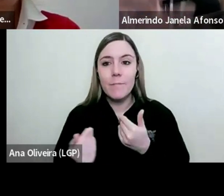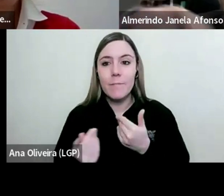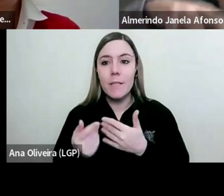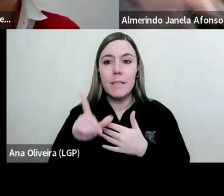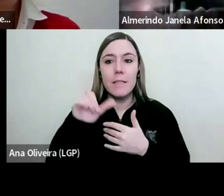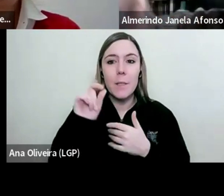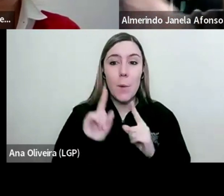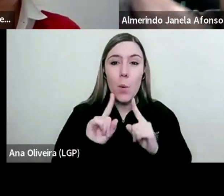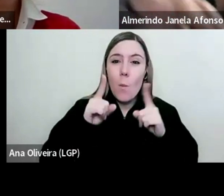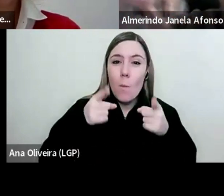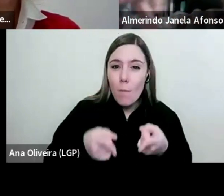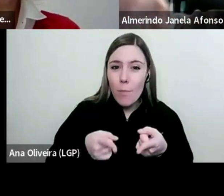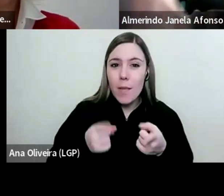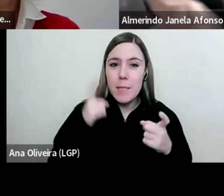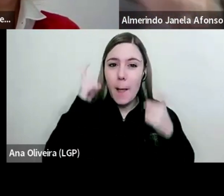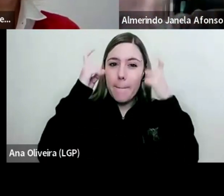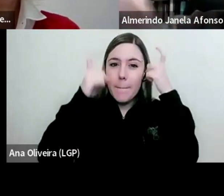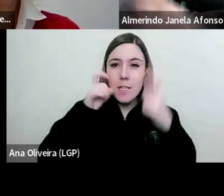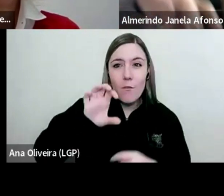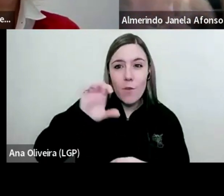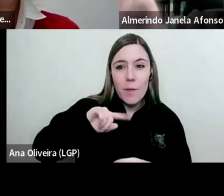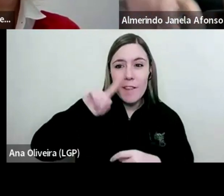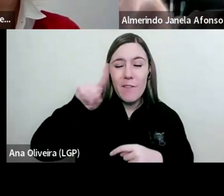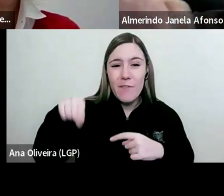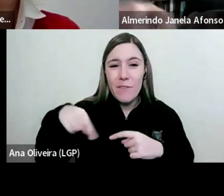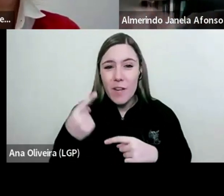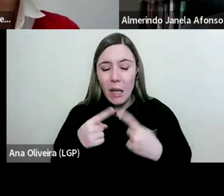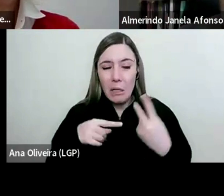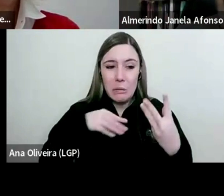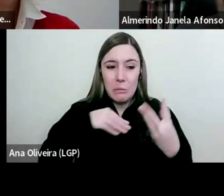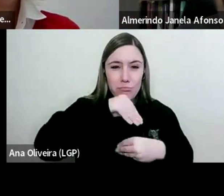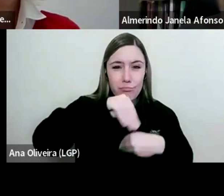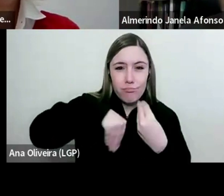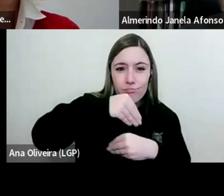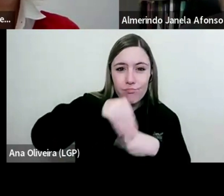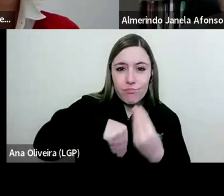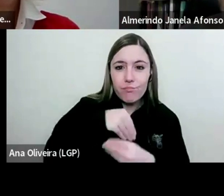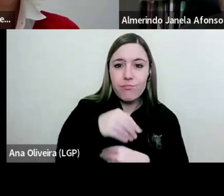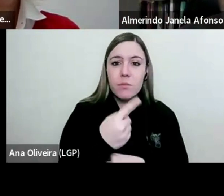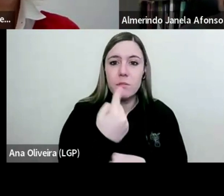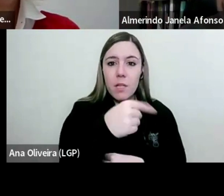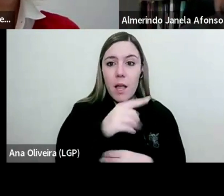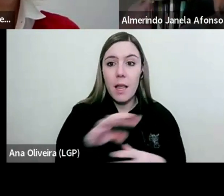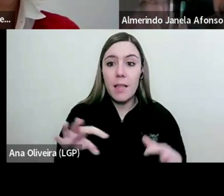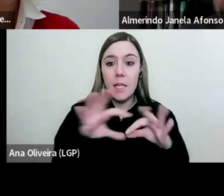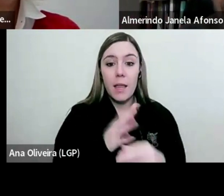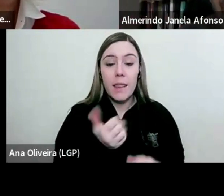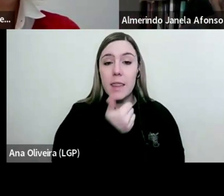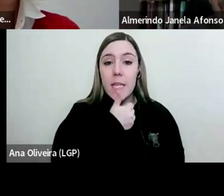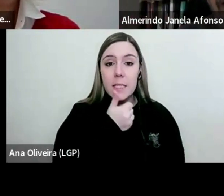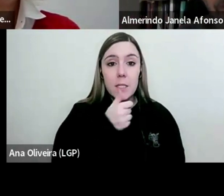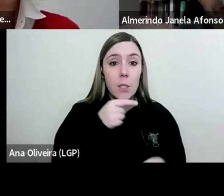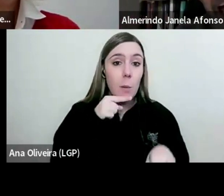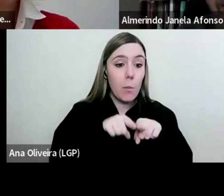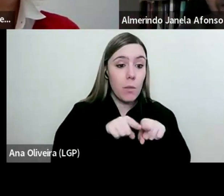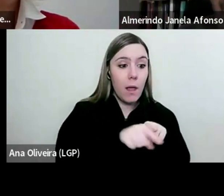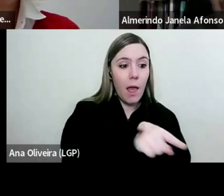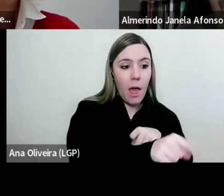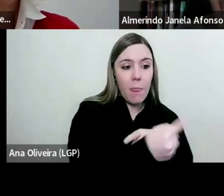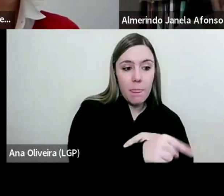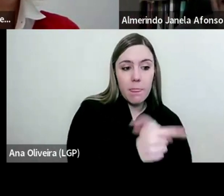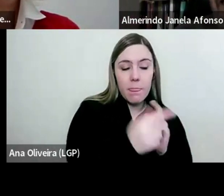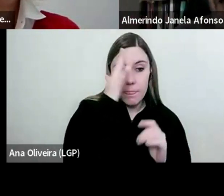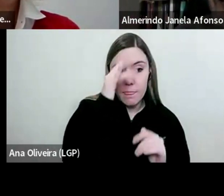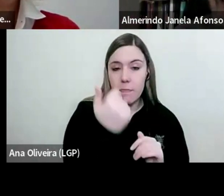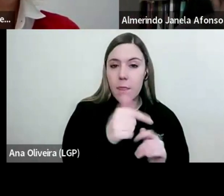também a chegar e houve aqui um caldo que se repercutiu na definição das próprias políticas muito interessante. Por um lado,